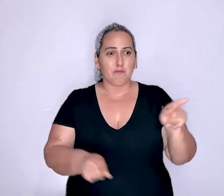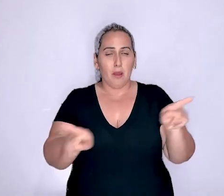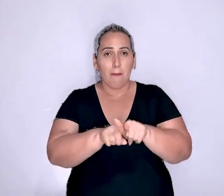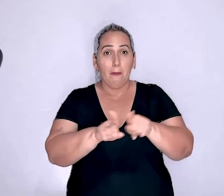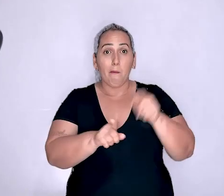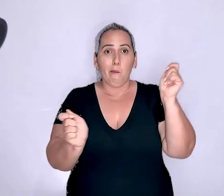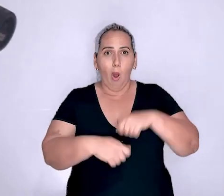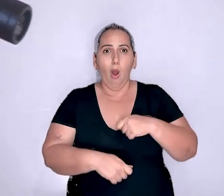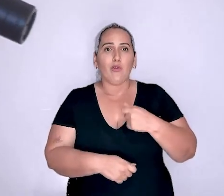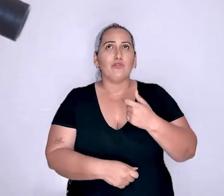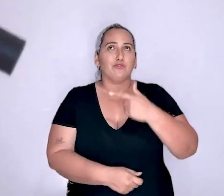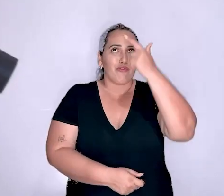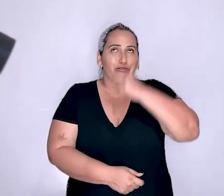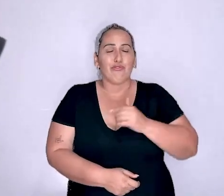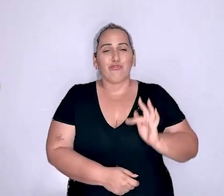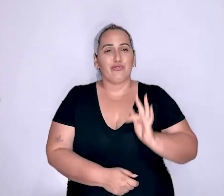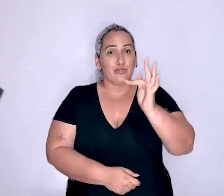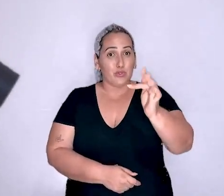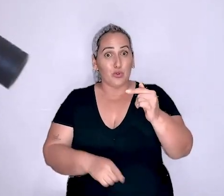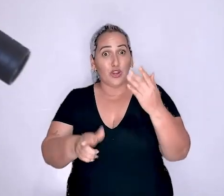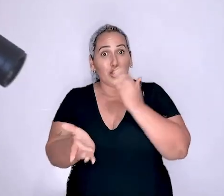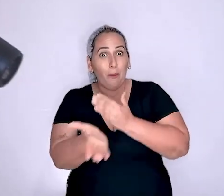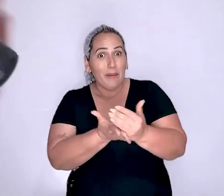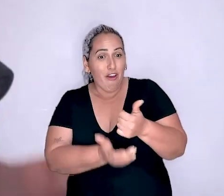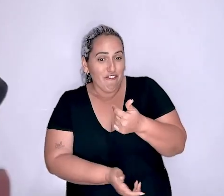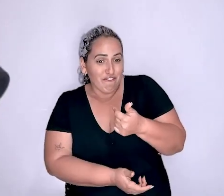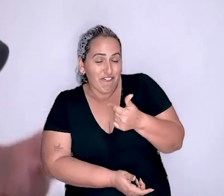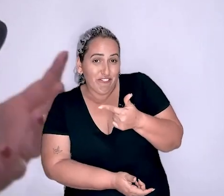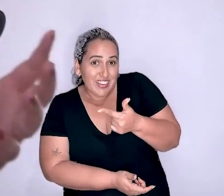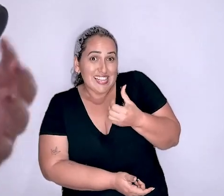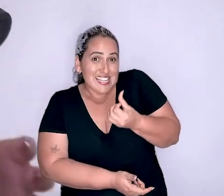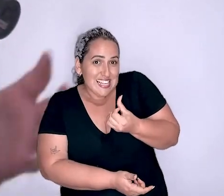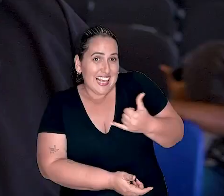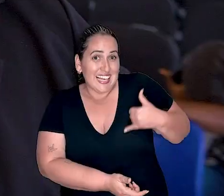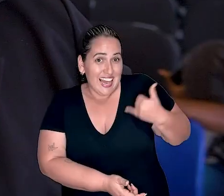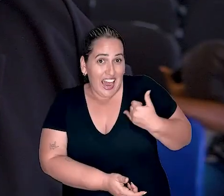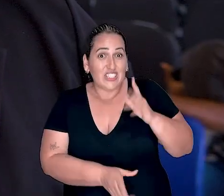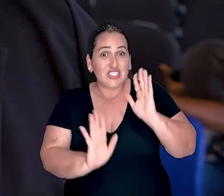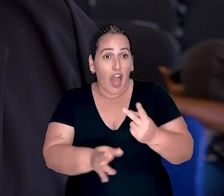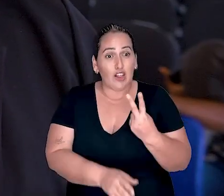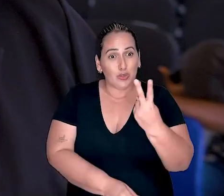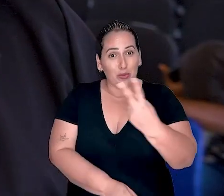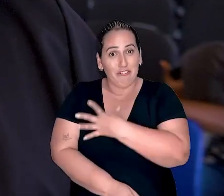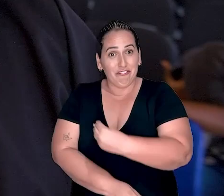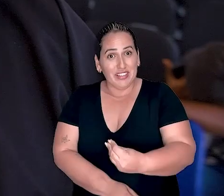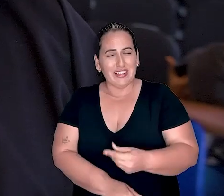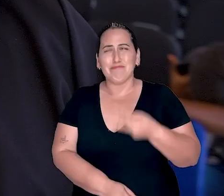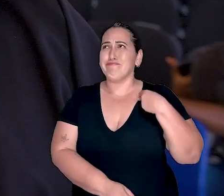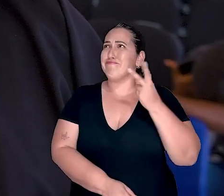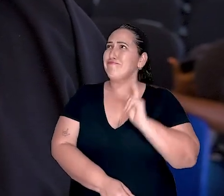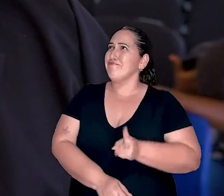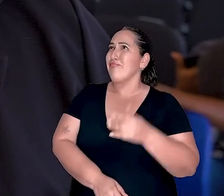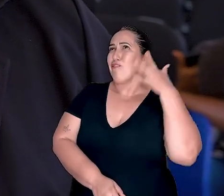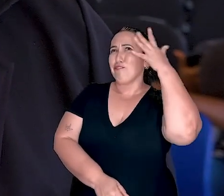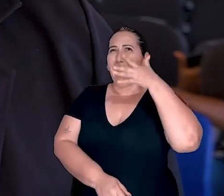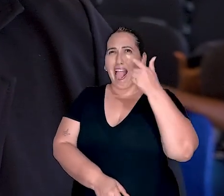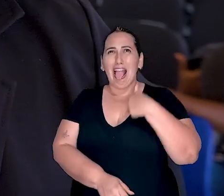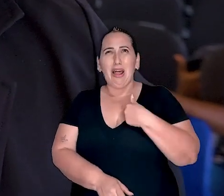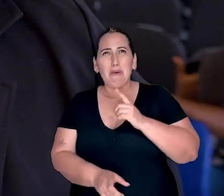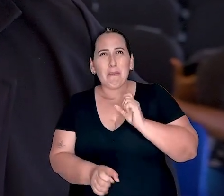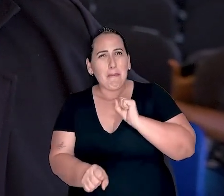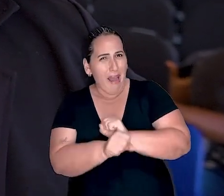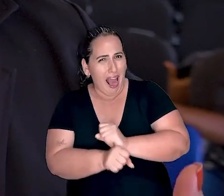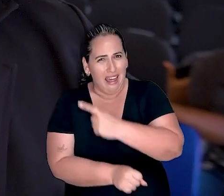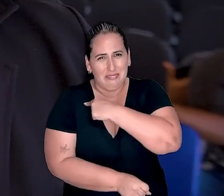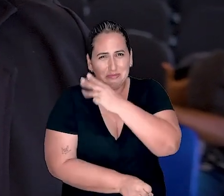ser construída aos 26 anos, já com duas filhas. Sempre falei que eu nunca ficaria apenas no ensino